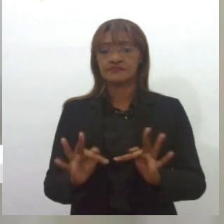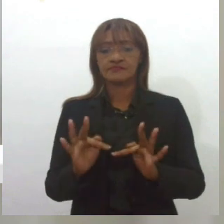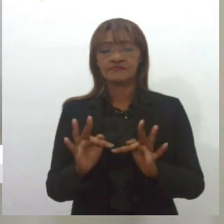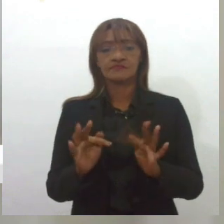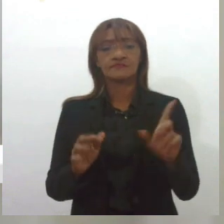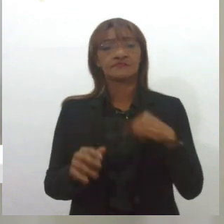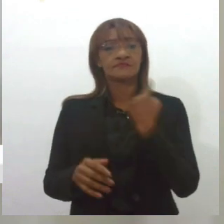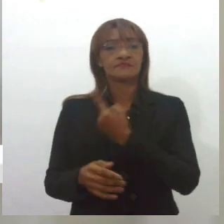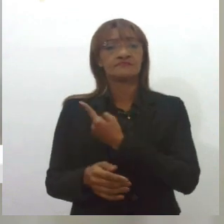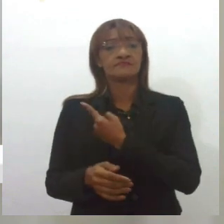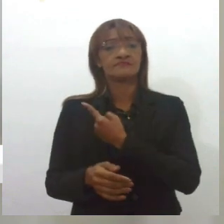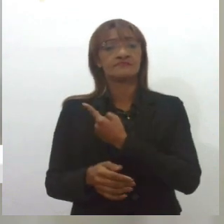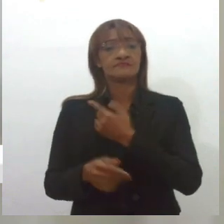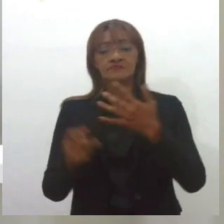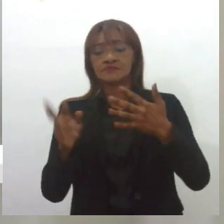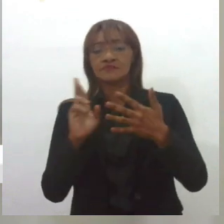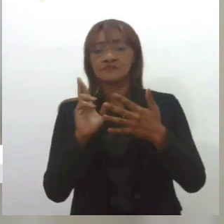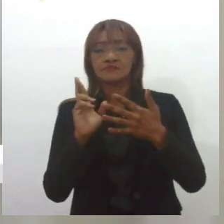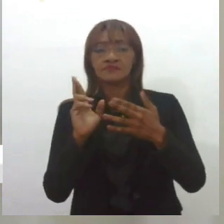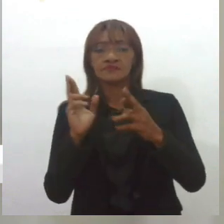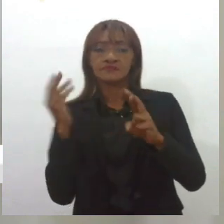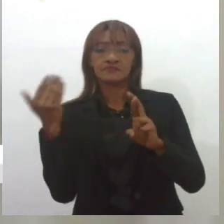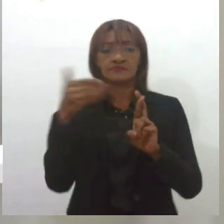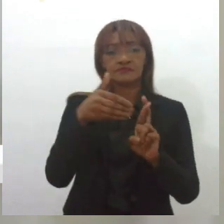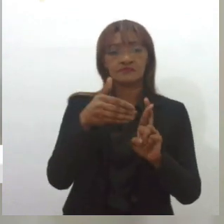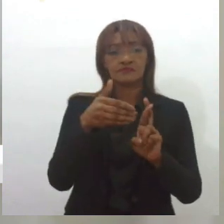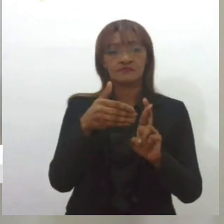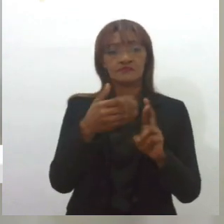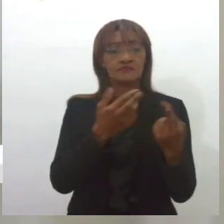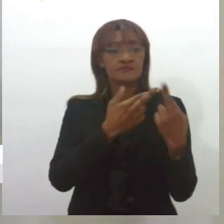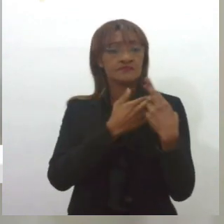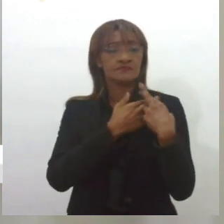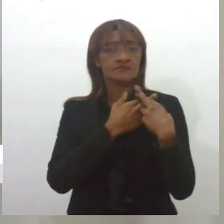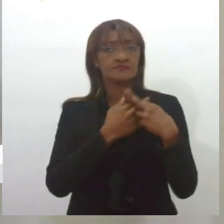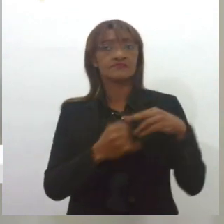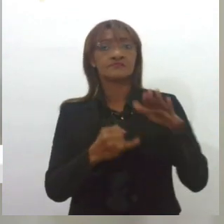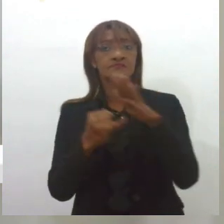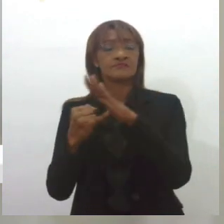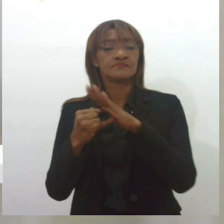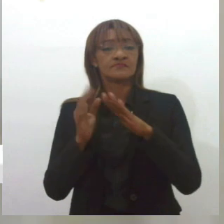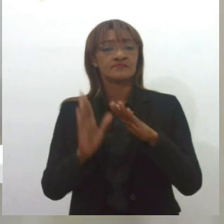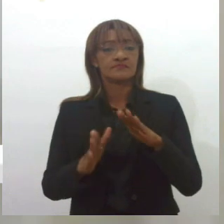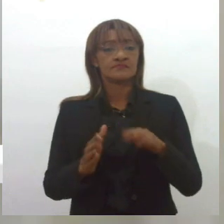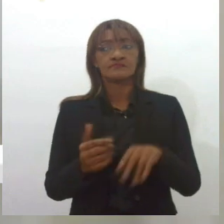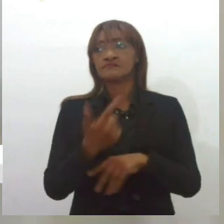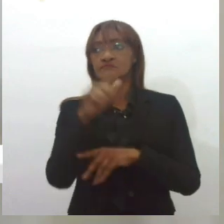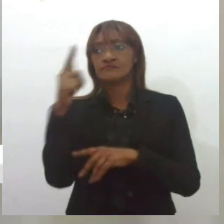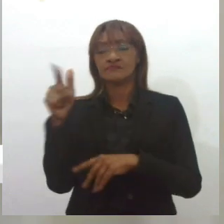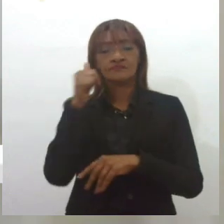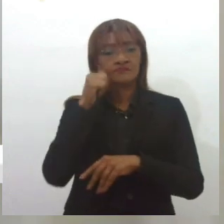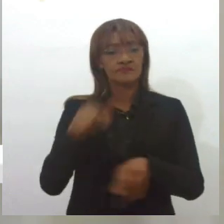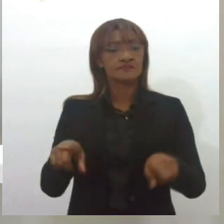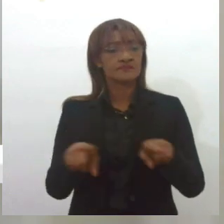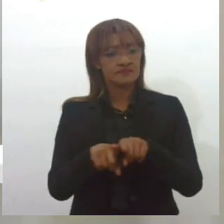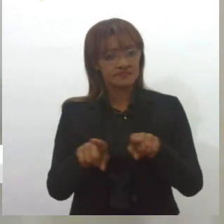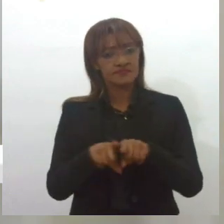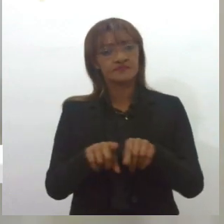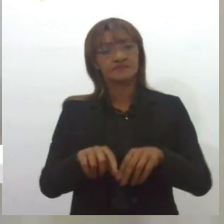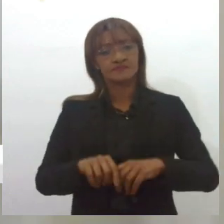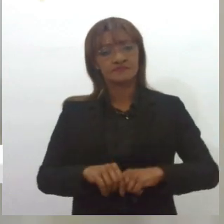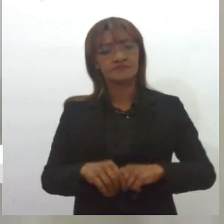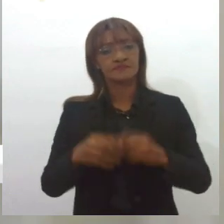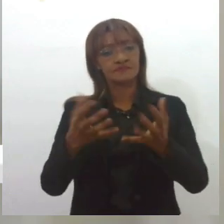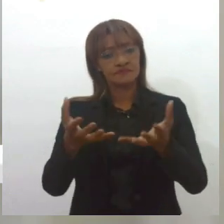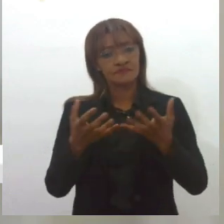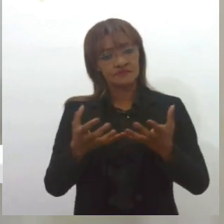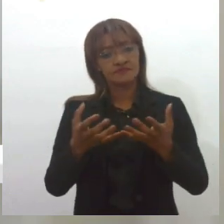sendo referência, no caso da responsabilidade institucional, sendo referência para outras mulheres, outras que querem também